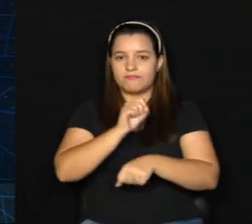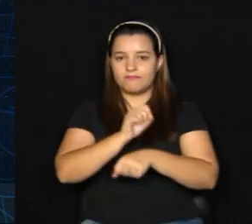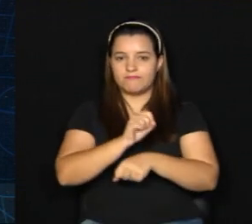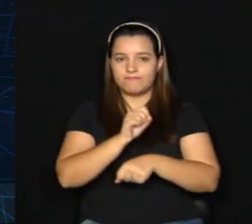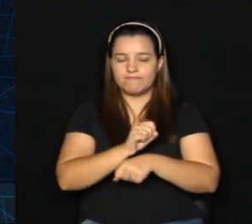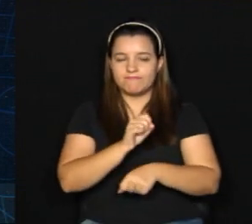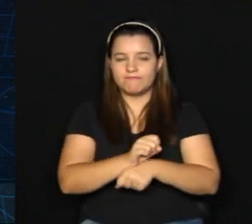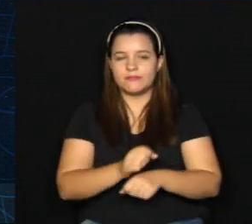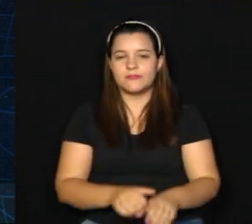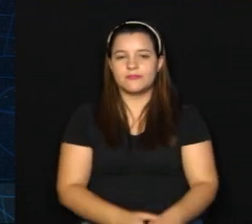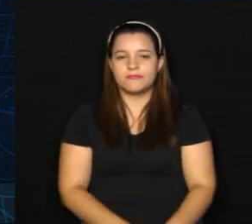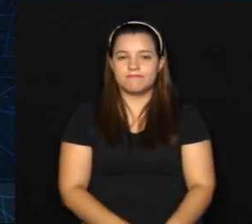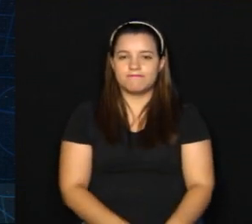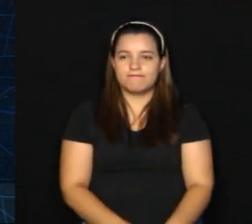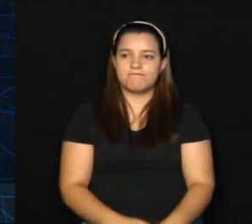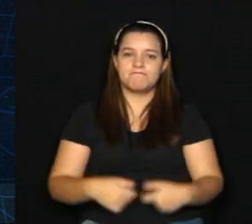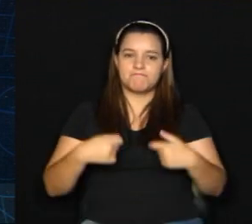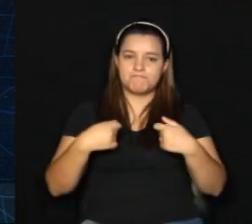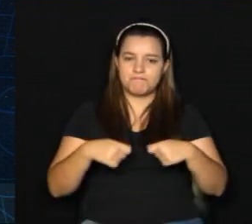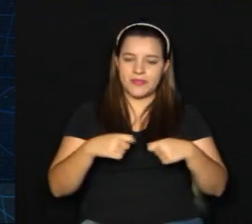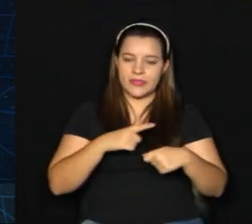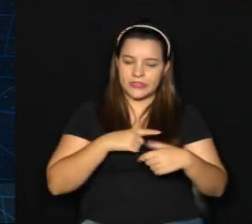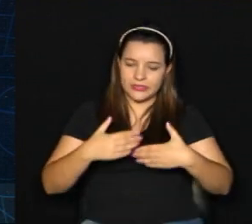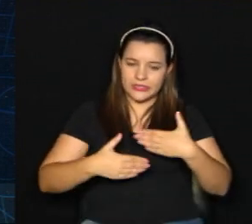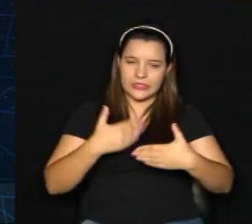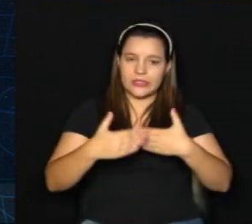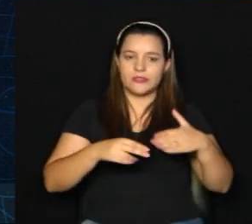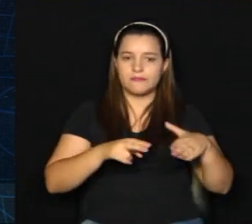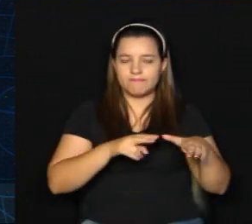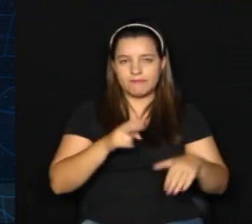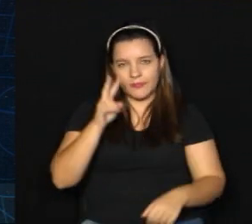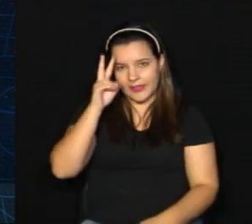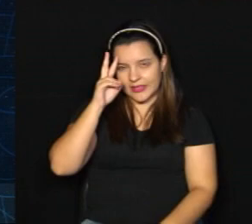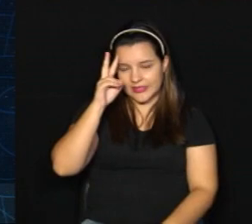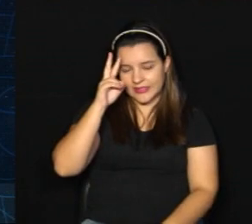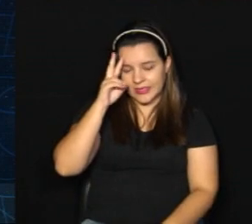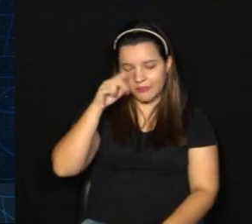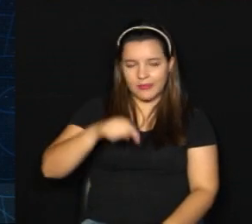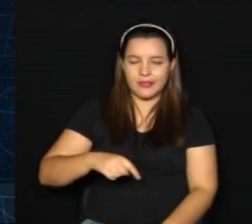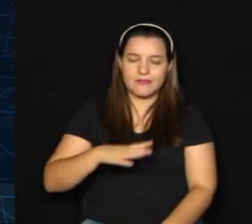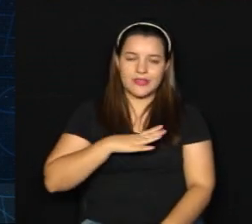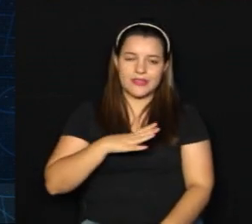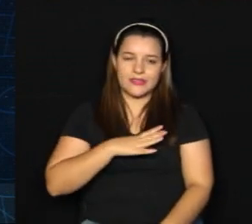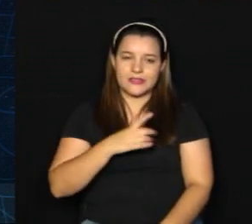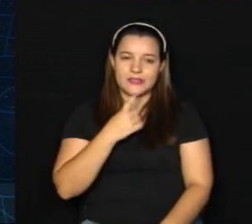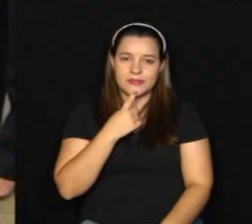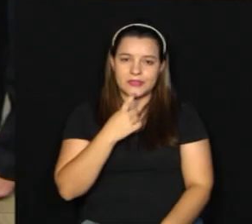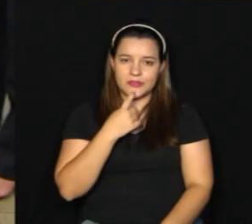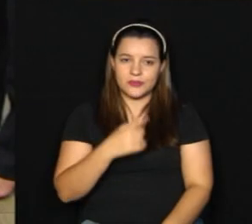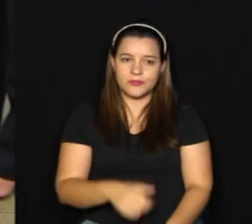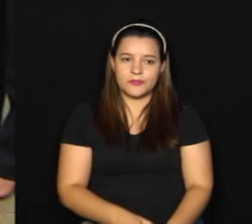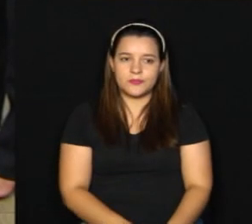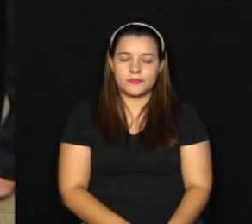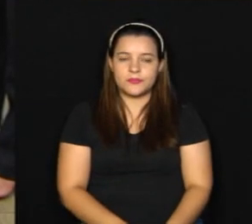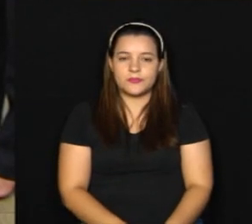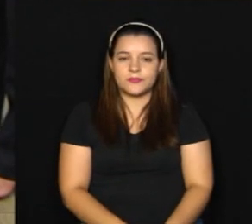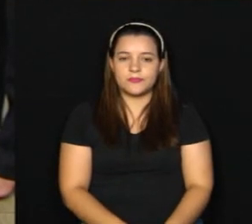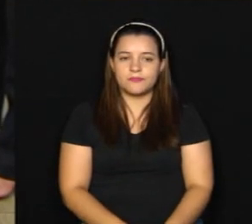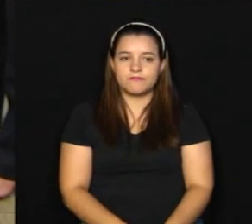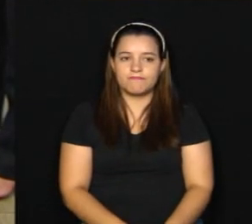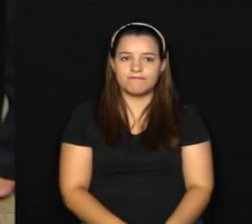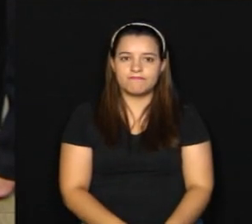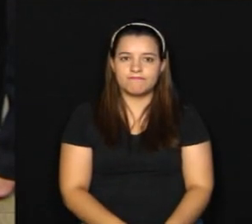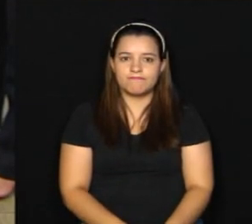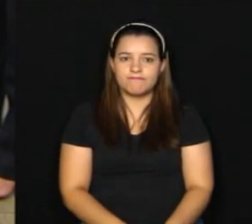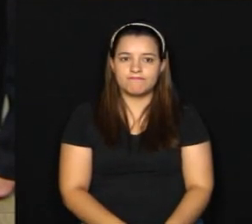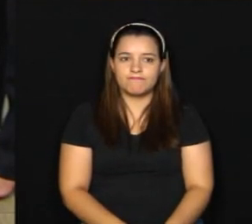atualizações que devem acontecer no decorrer desta segunda-feira aqui na cidade de Campinas. Vamos,